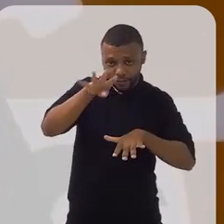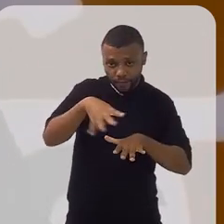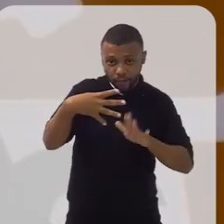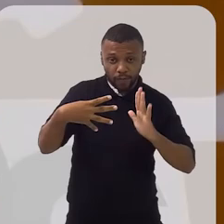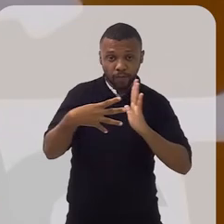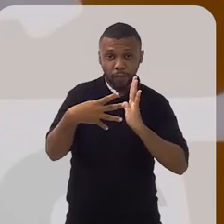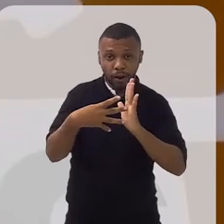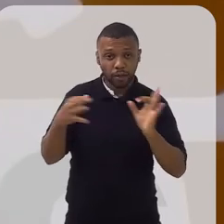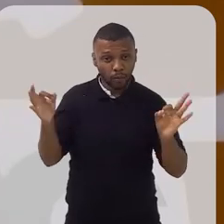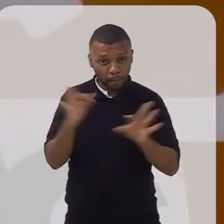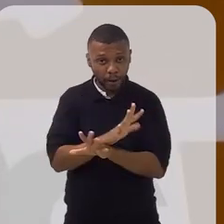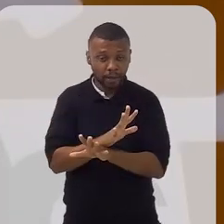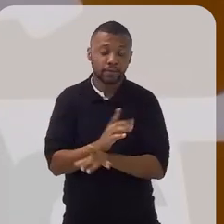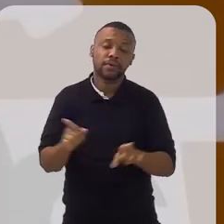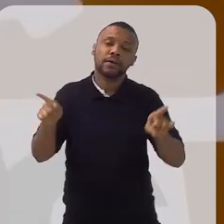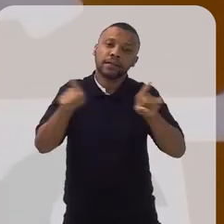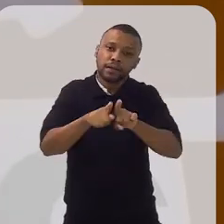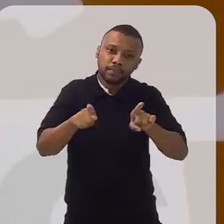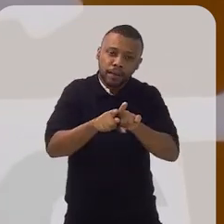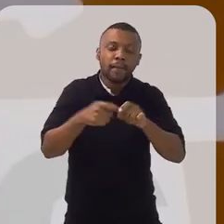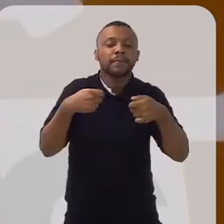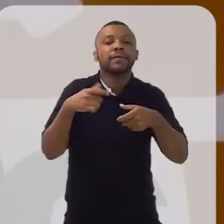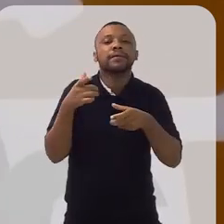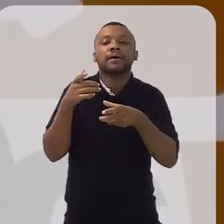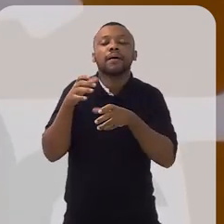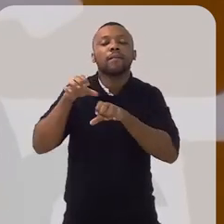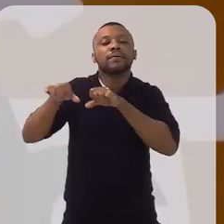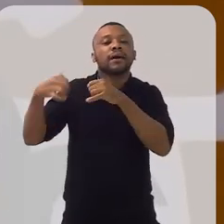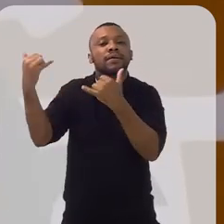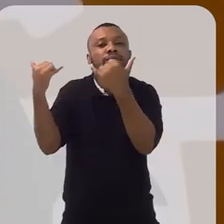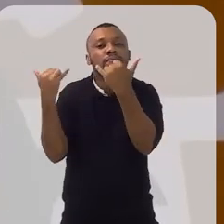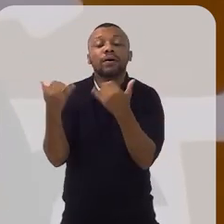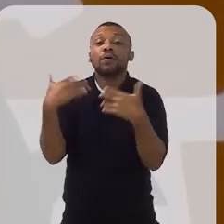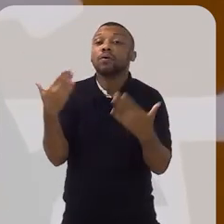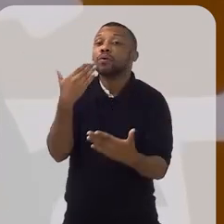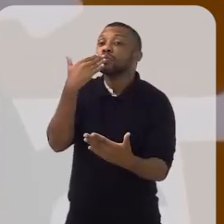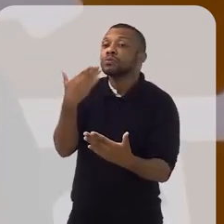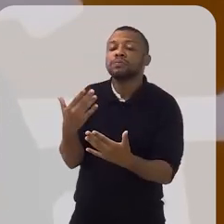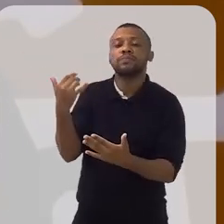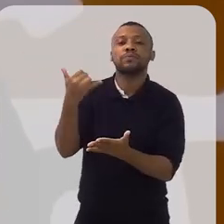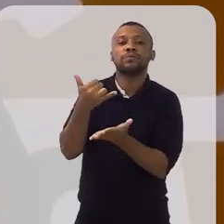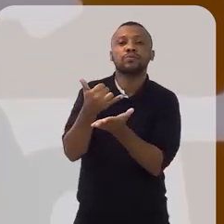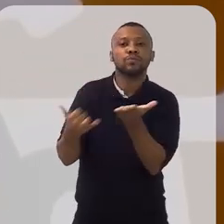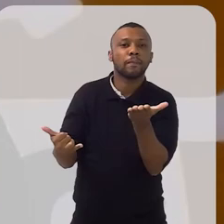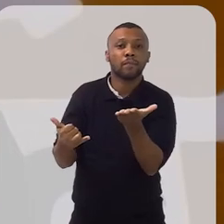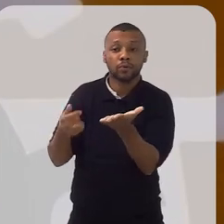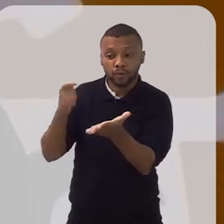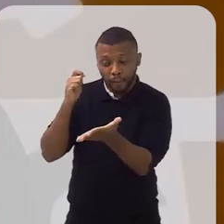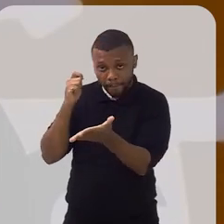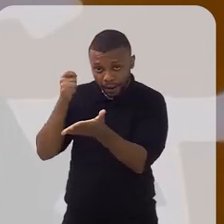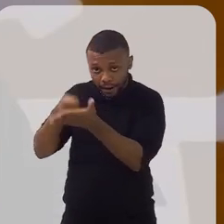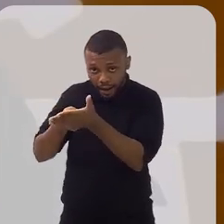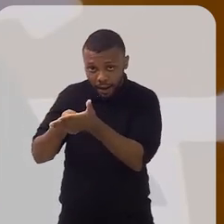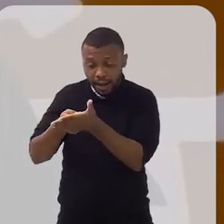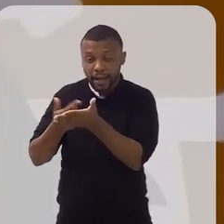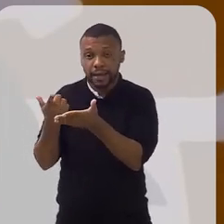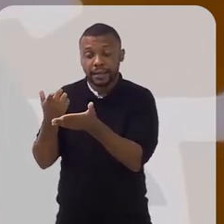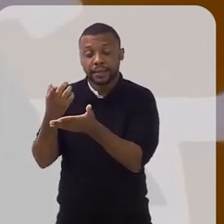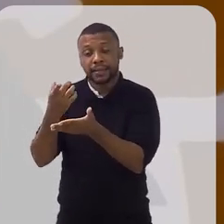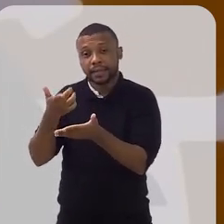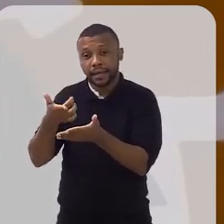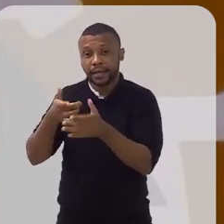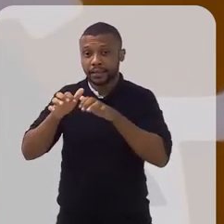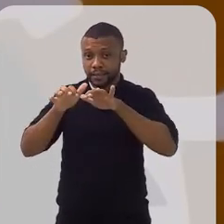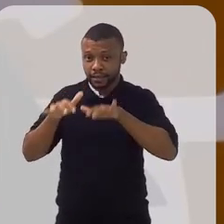é a declaração completa, você tem que também buscar a informação do imposto devido. E aí vale a pena explicar que imposto a pagar